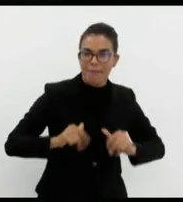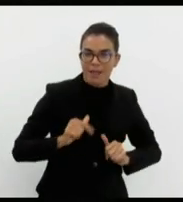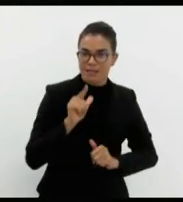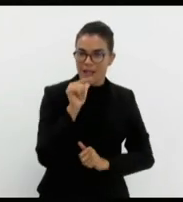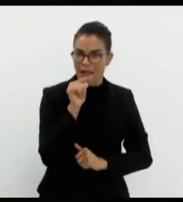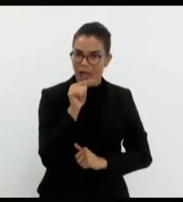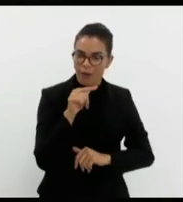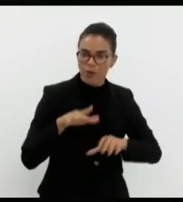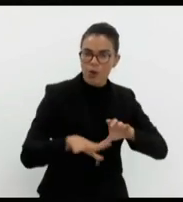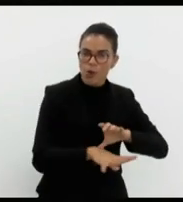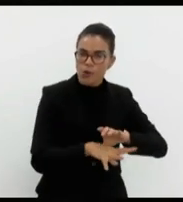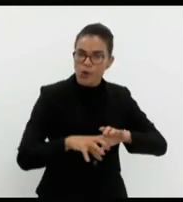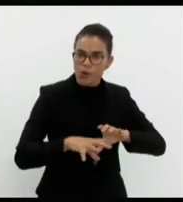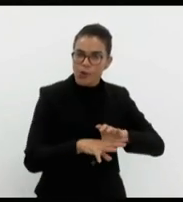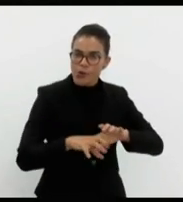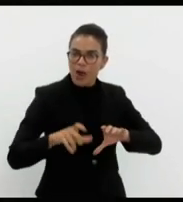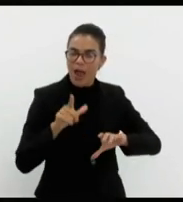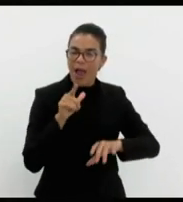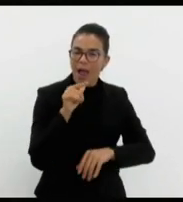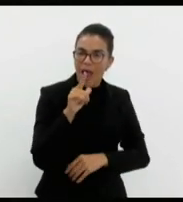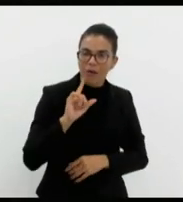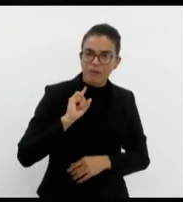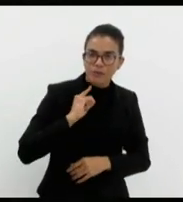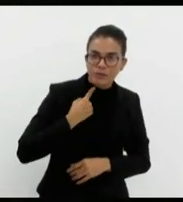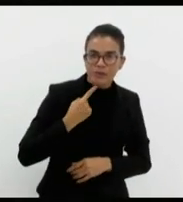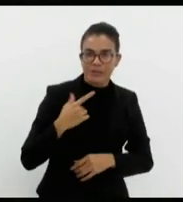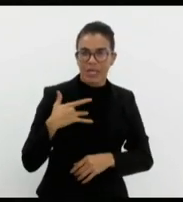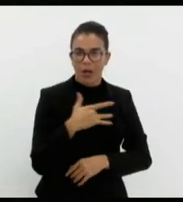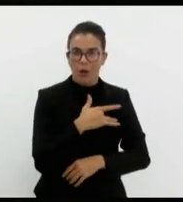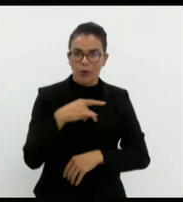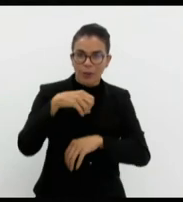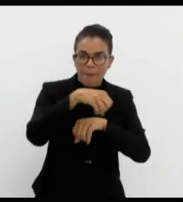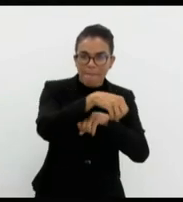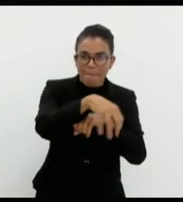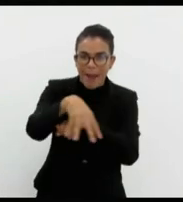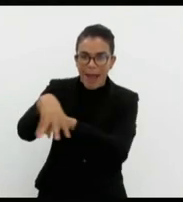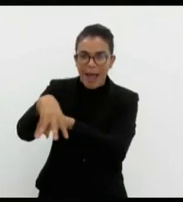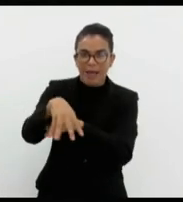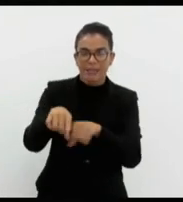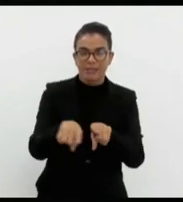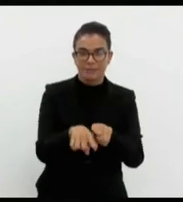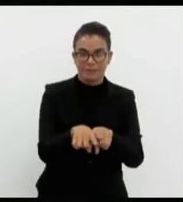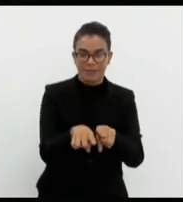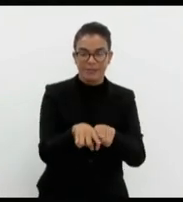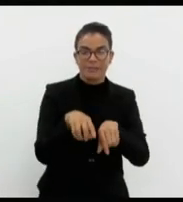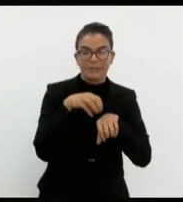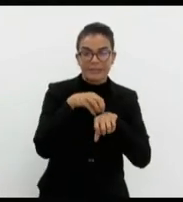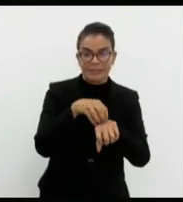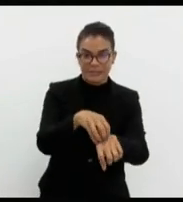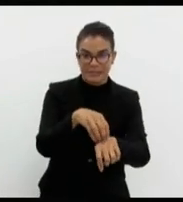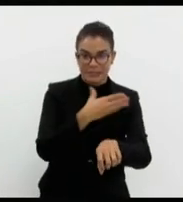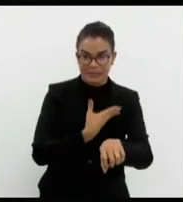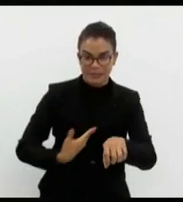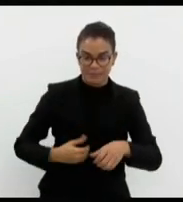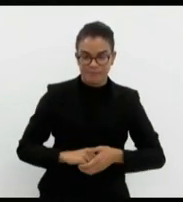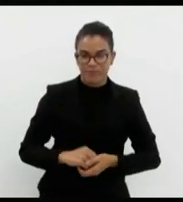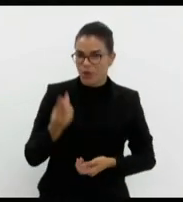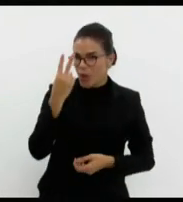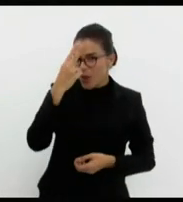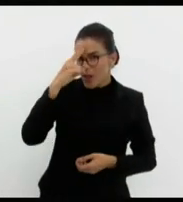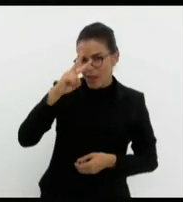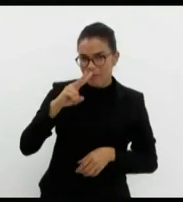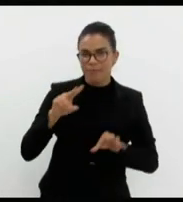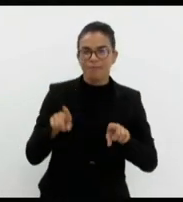da drenagem, da pavimentação, educação, saúde, iluminação e transporte público. Lembro perfeitamente